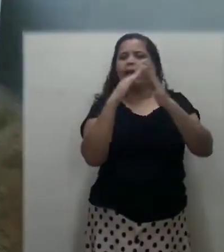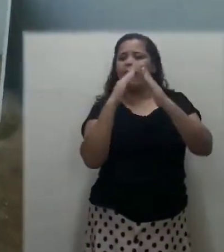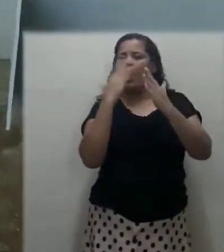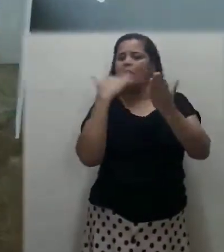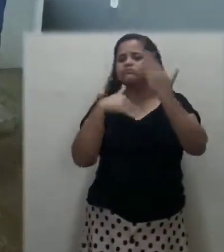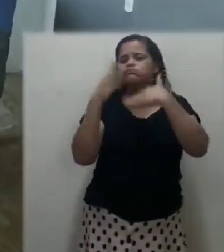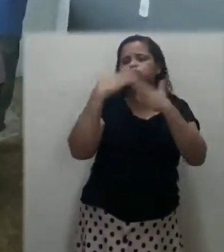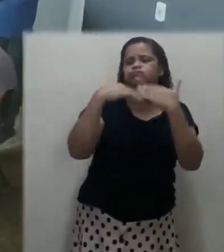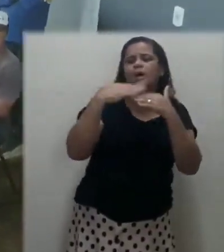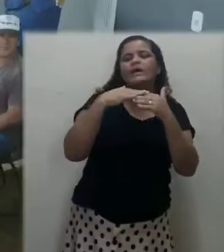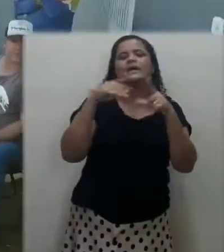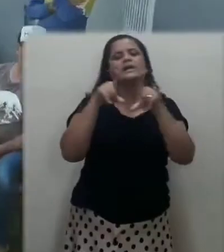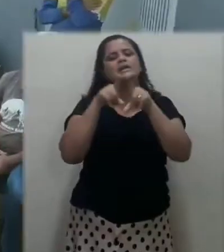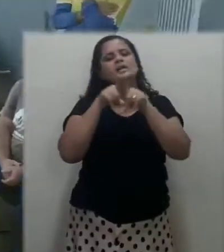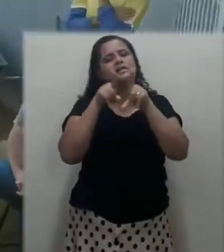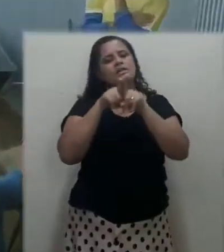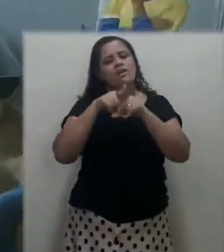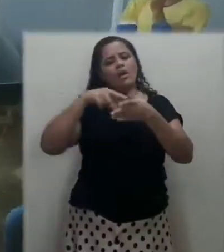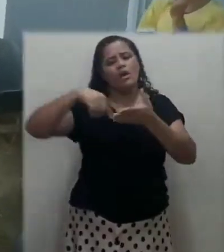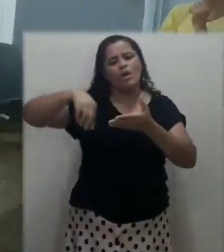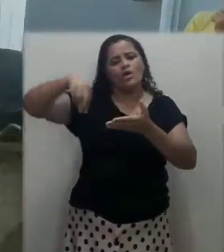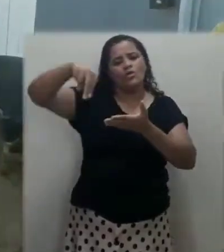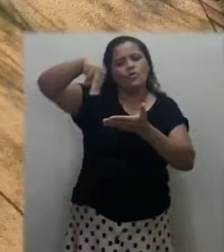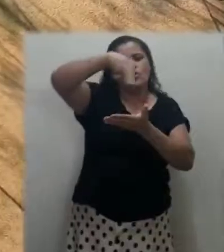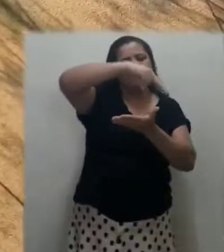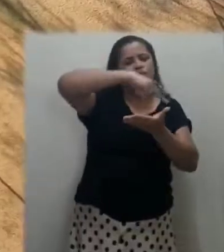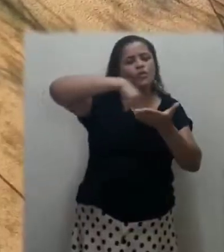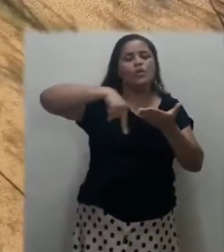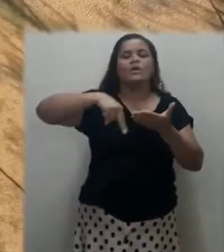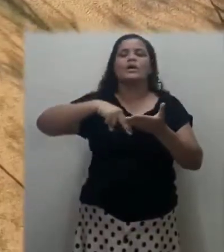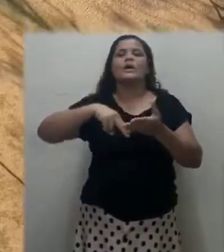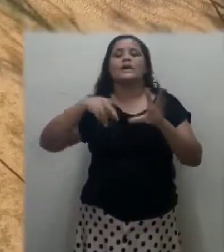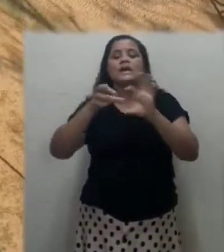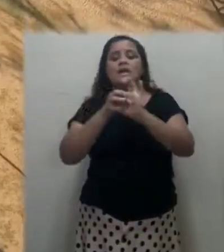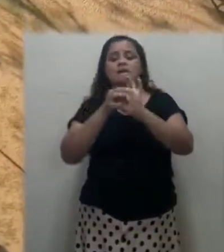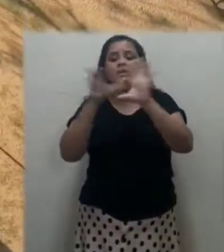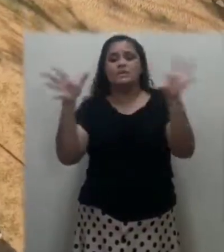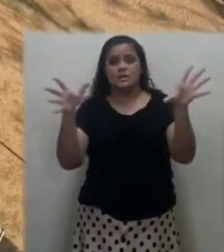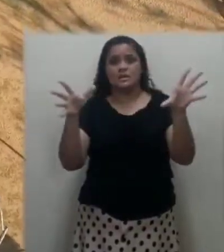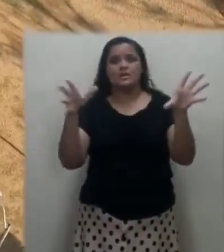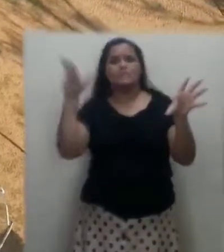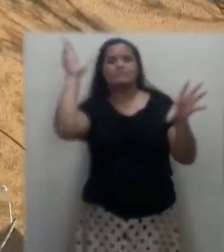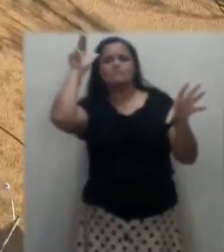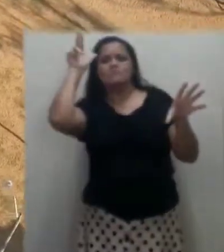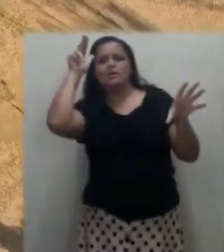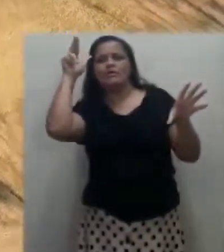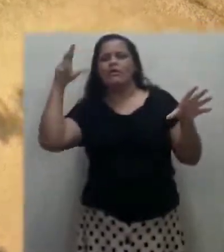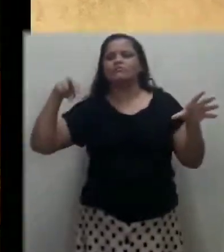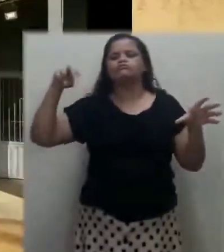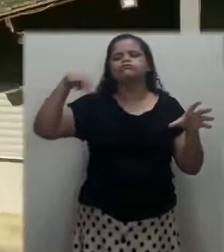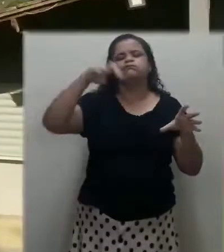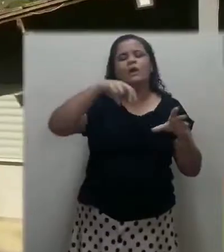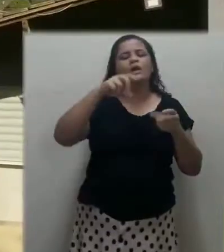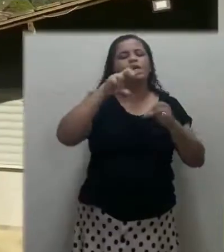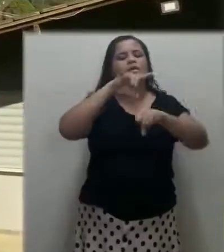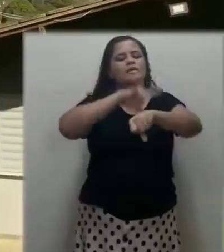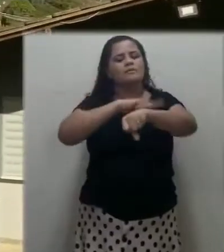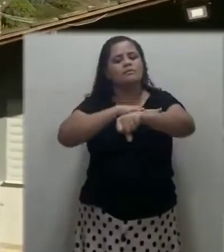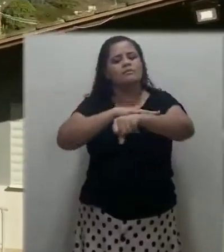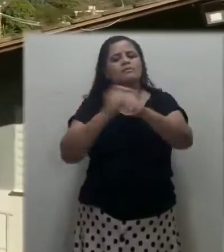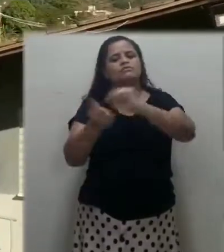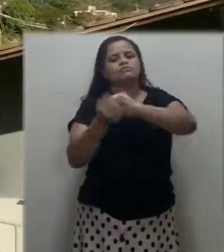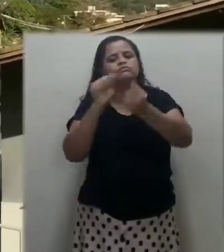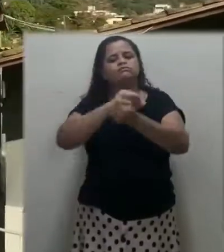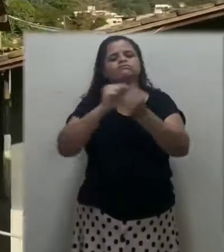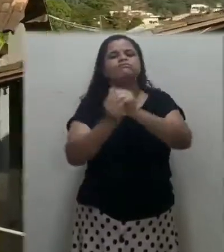ração, selaria, galpões, rodador, área livre para a soltura dos animais, banheiros adaptados e